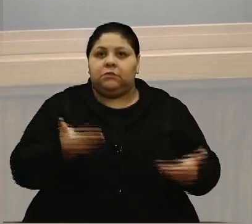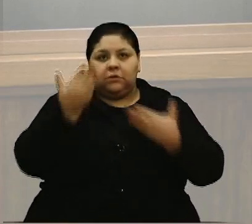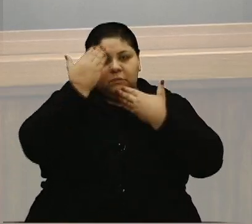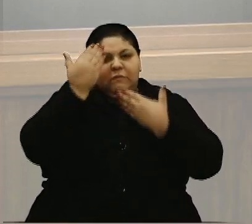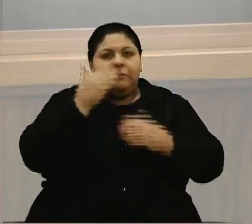obrigada.